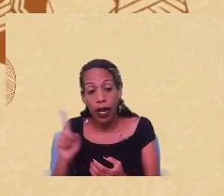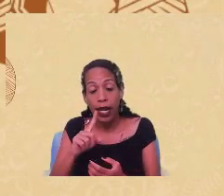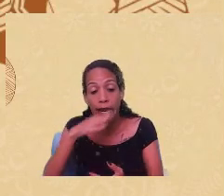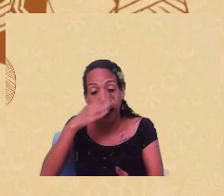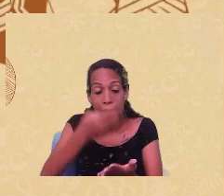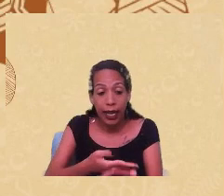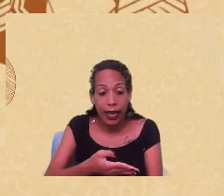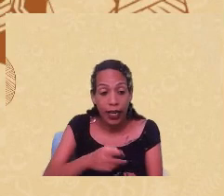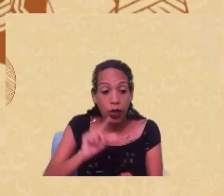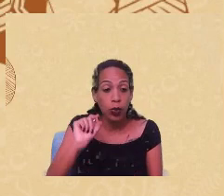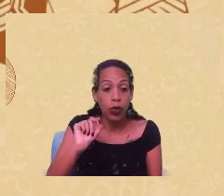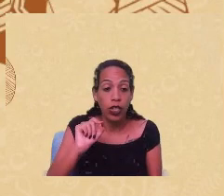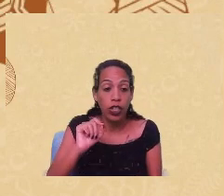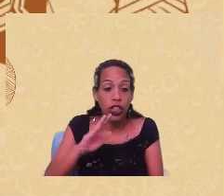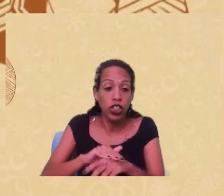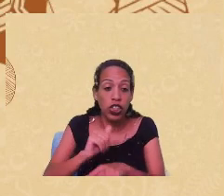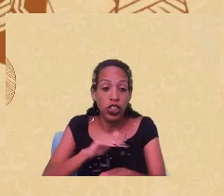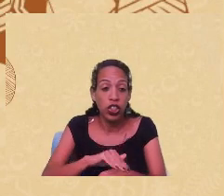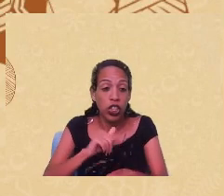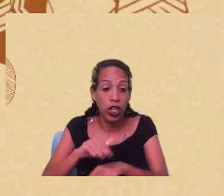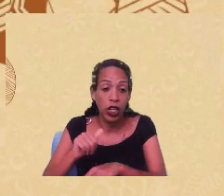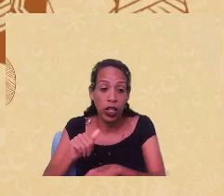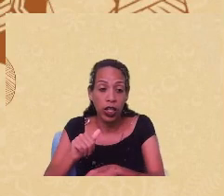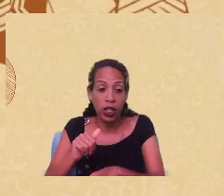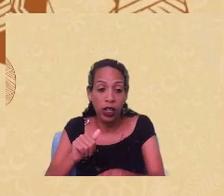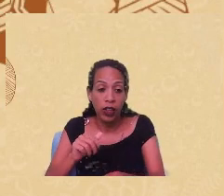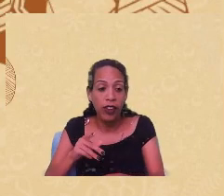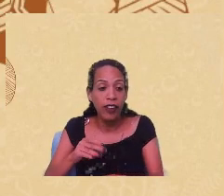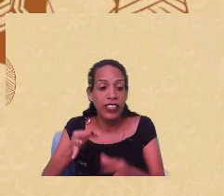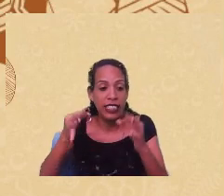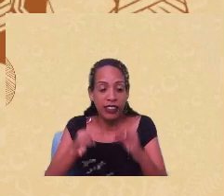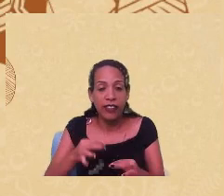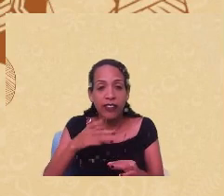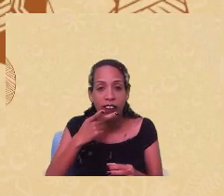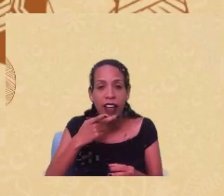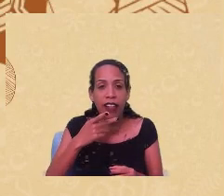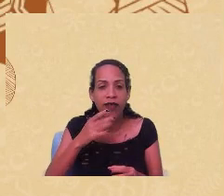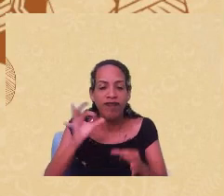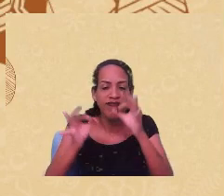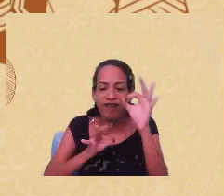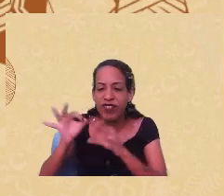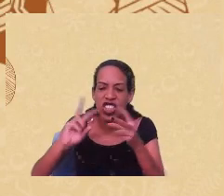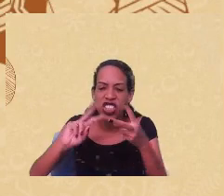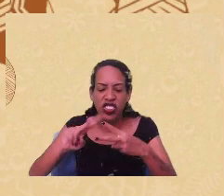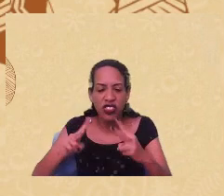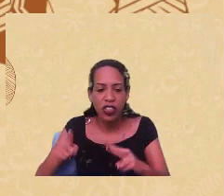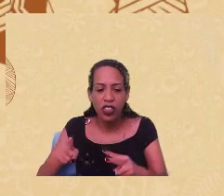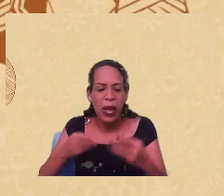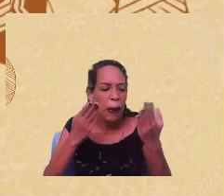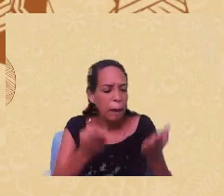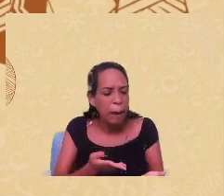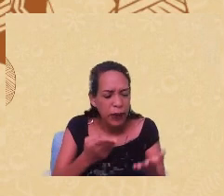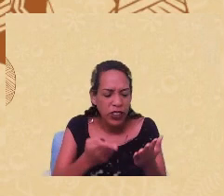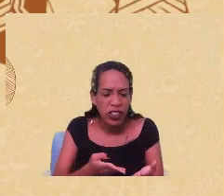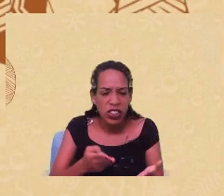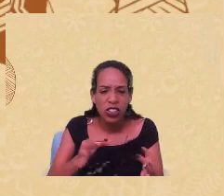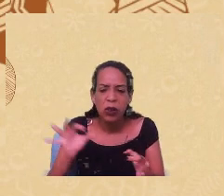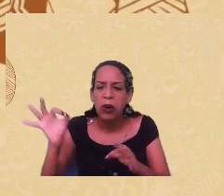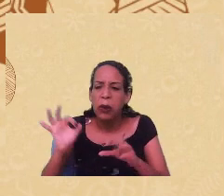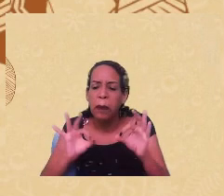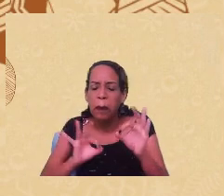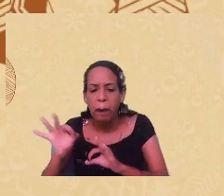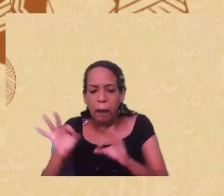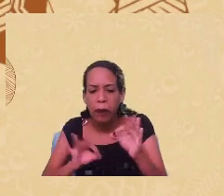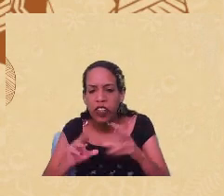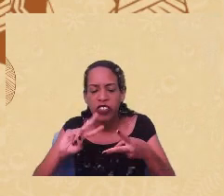chamam de fábrica das diferenças, porque senão ela vai continuar produzindo diferenças de